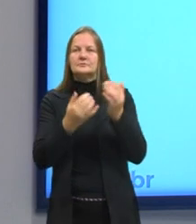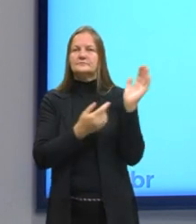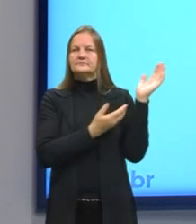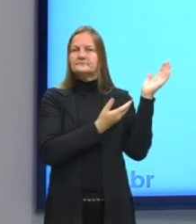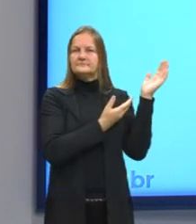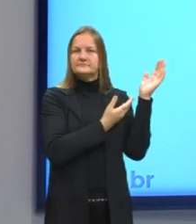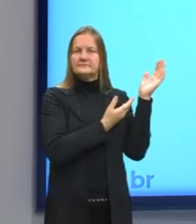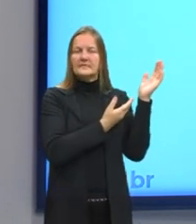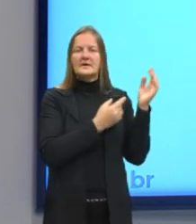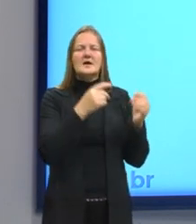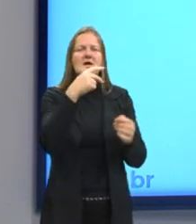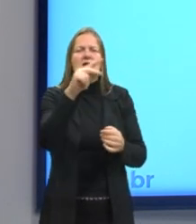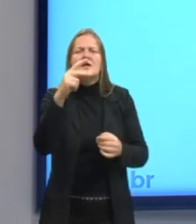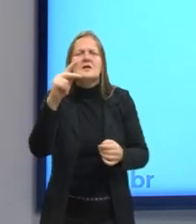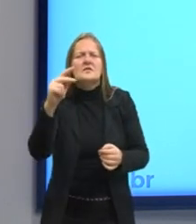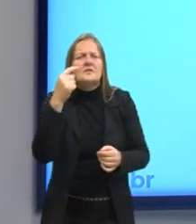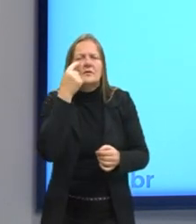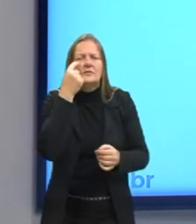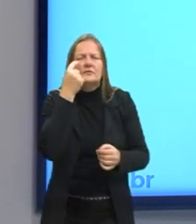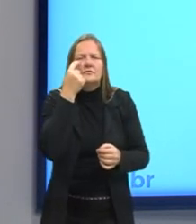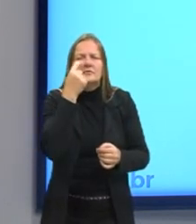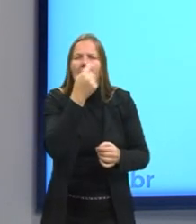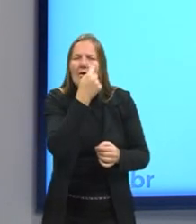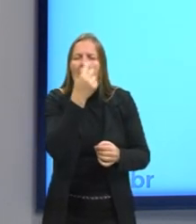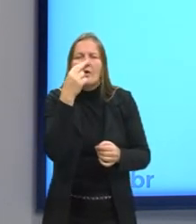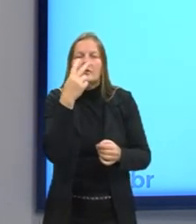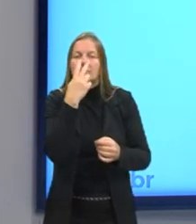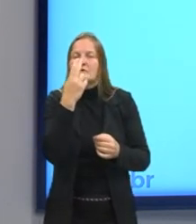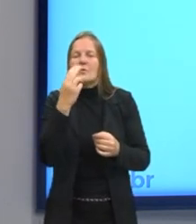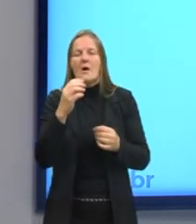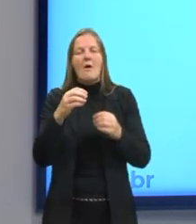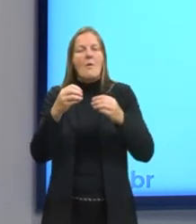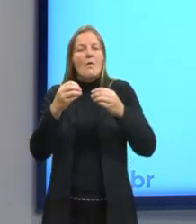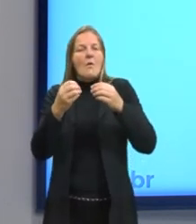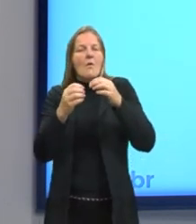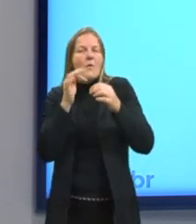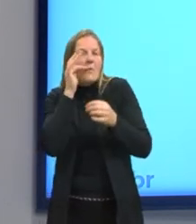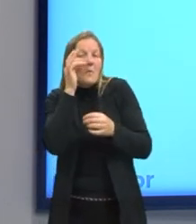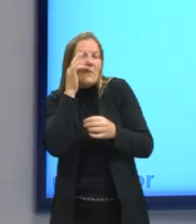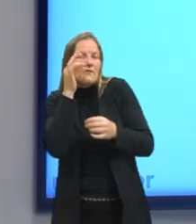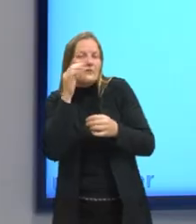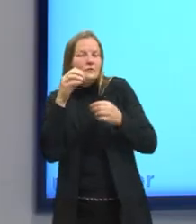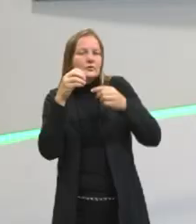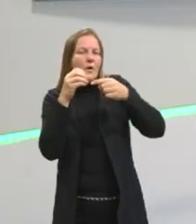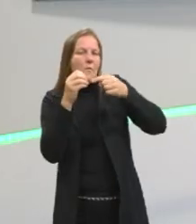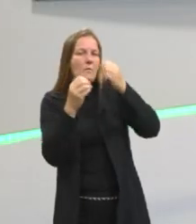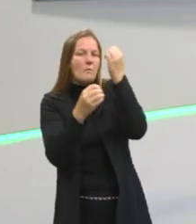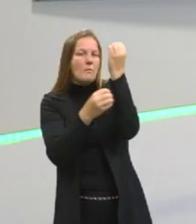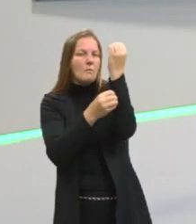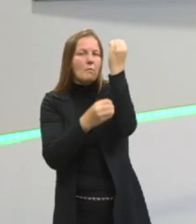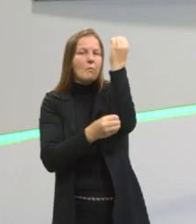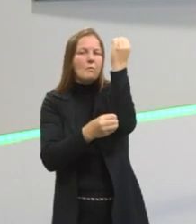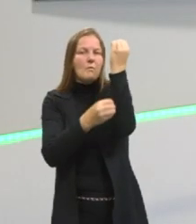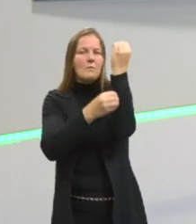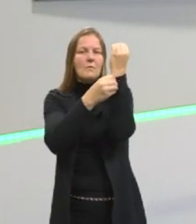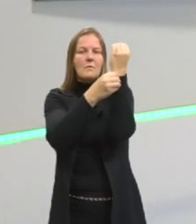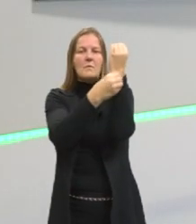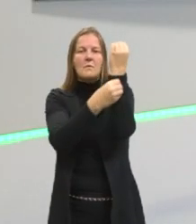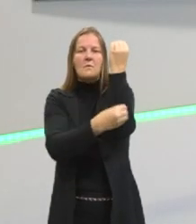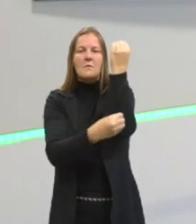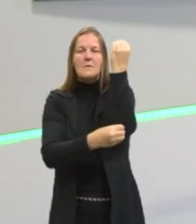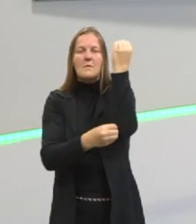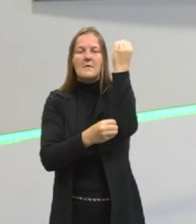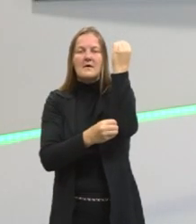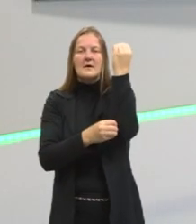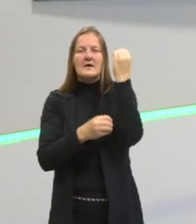Seus olhos são como jabuticabas. Provavelmente, a comparação que está sendo feita aqui tem